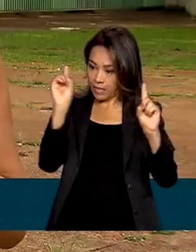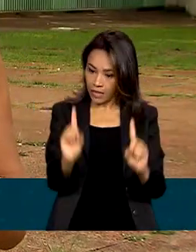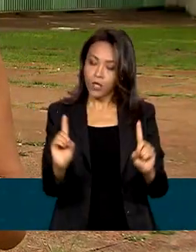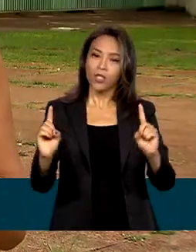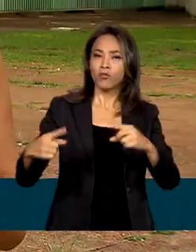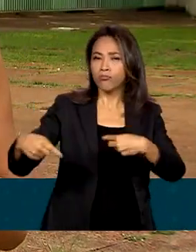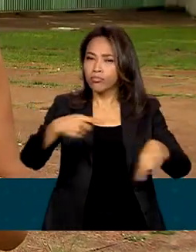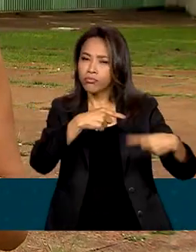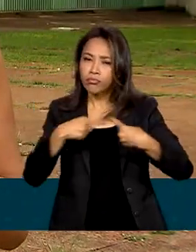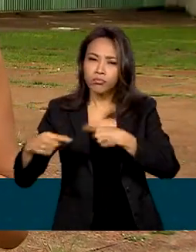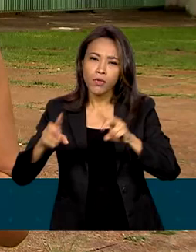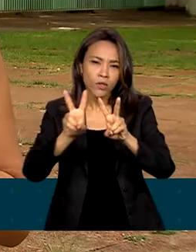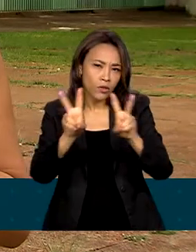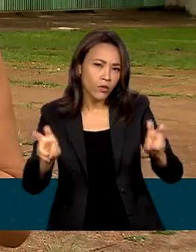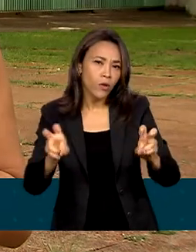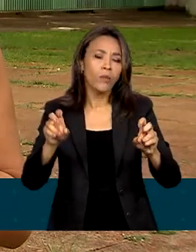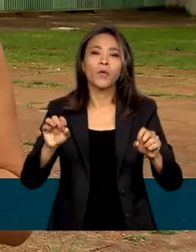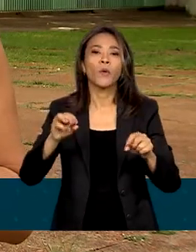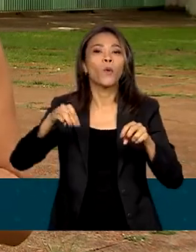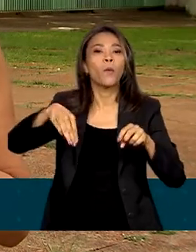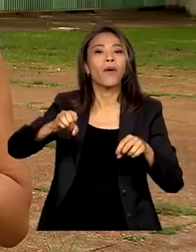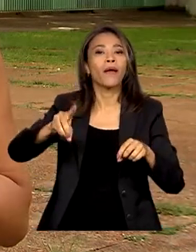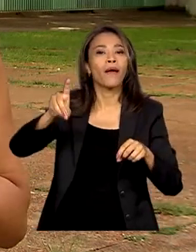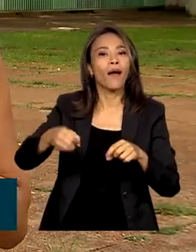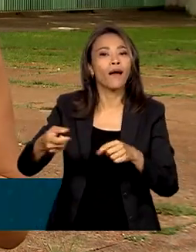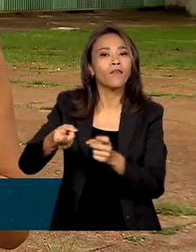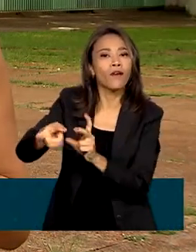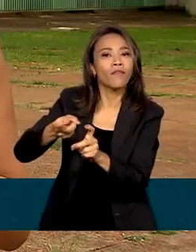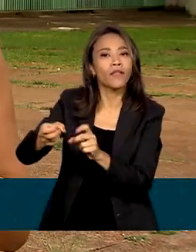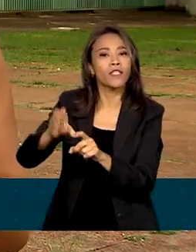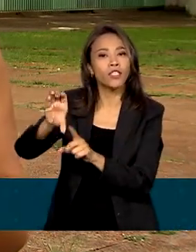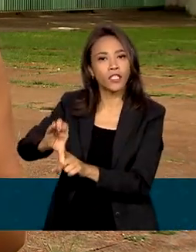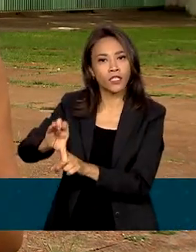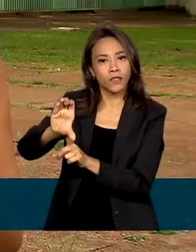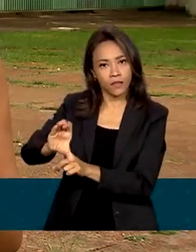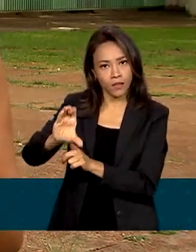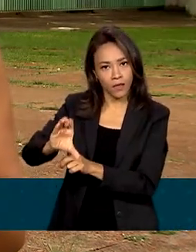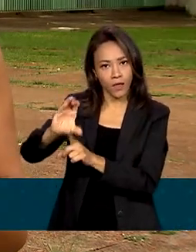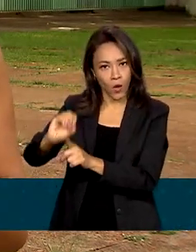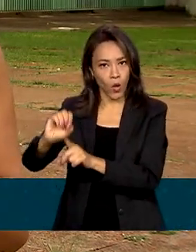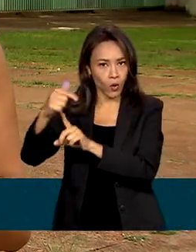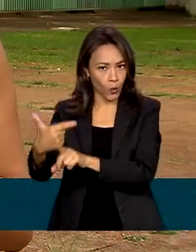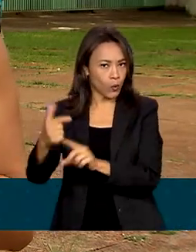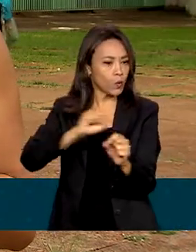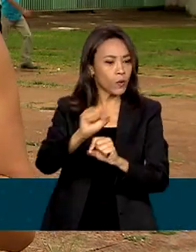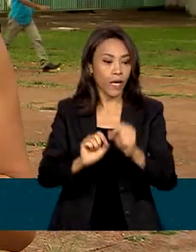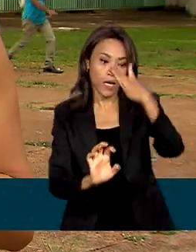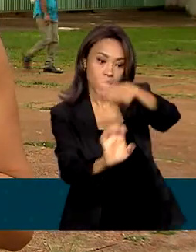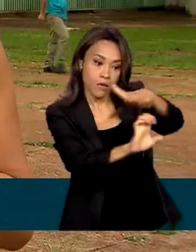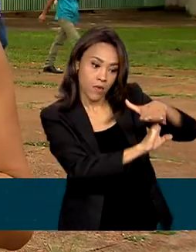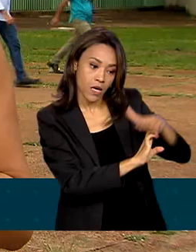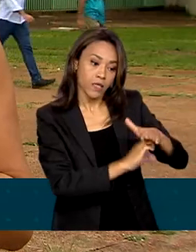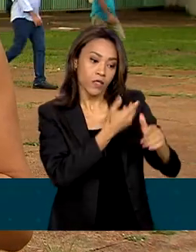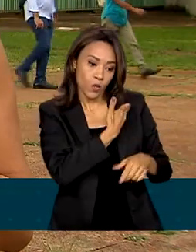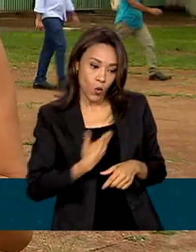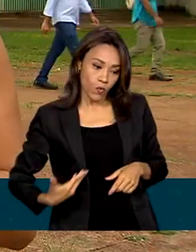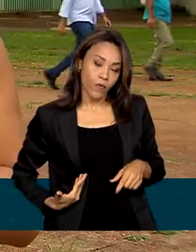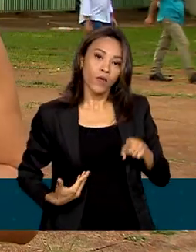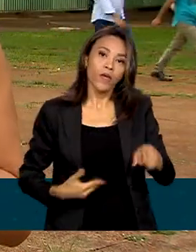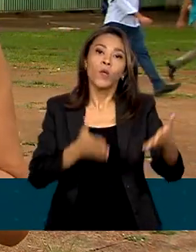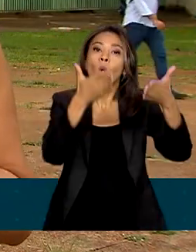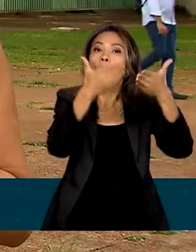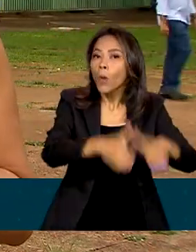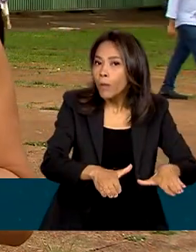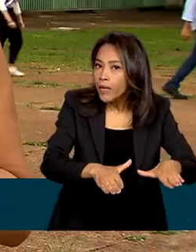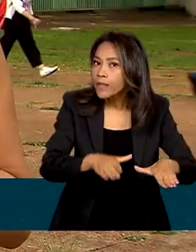viabilização do mercado de carbono, mecanismo que permite que empresas e governos compensem a emissão de gás